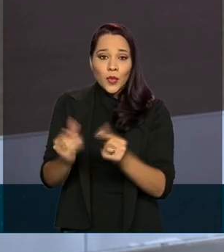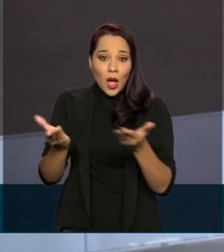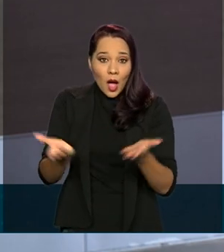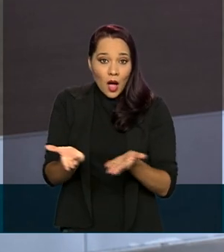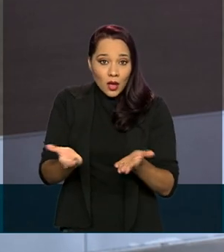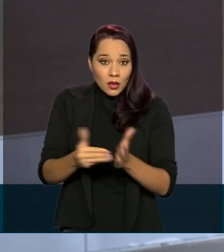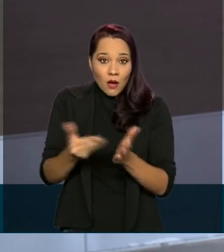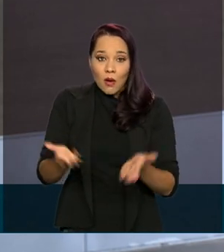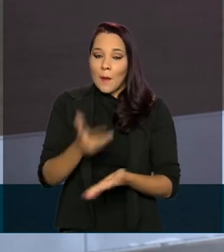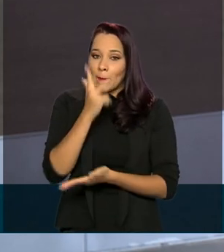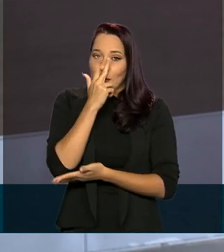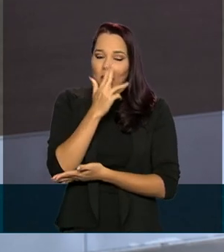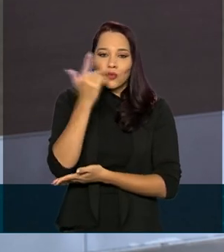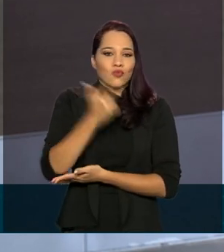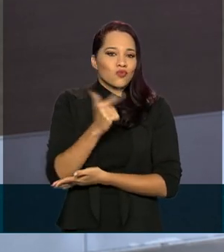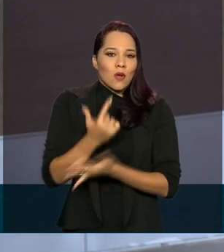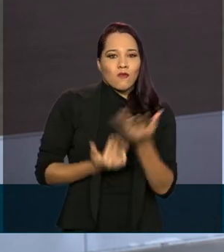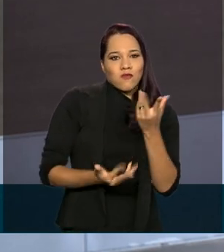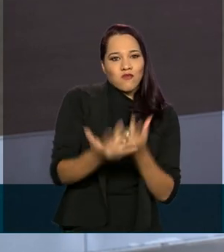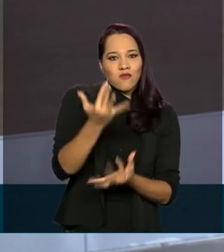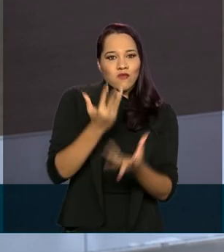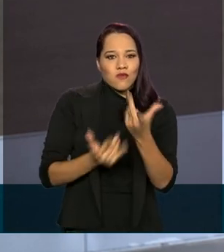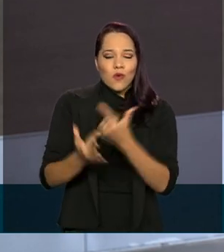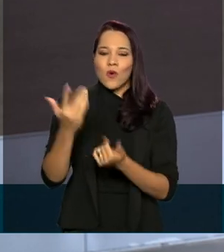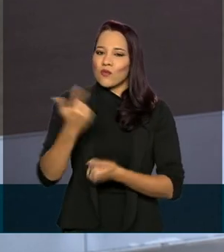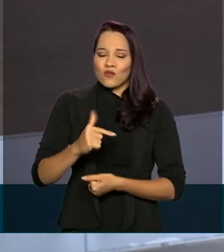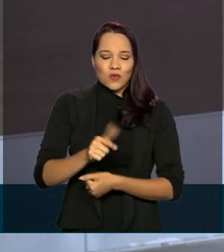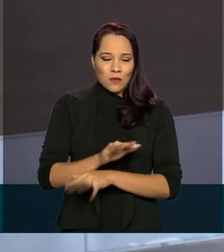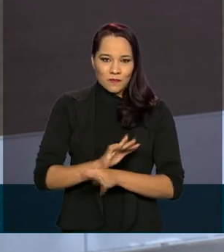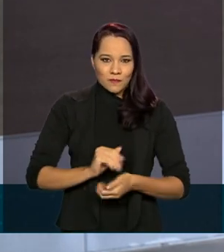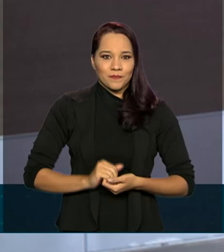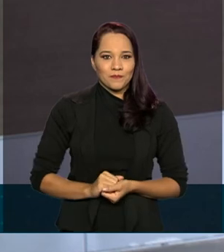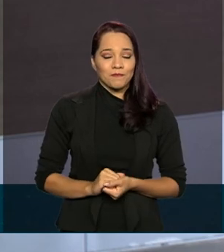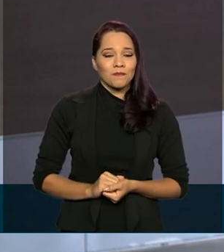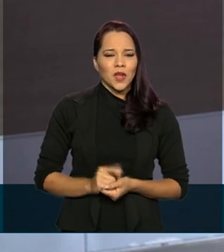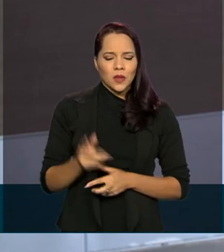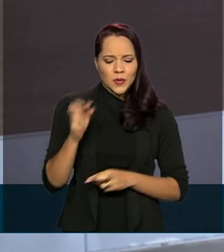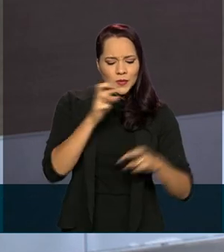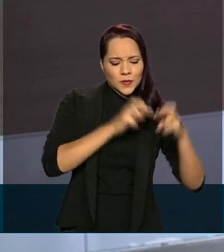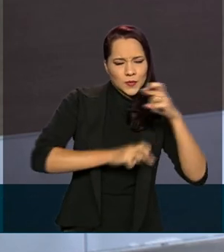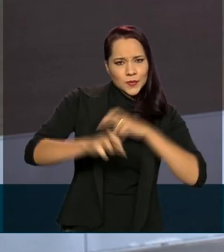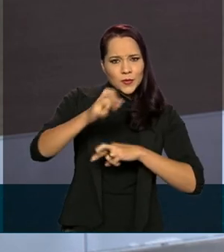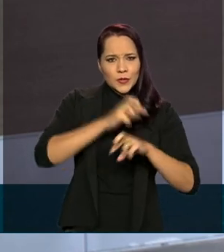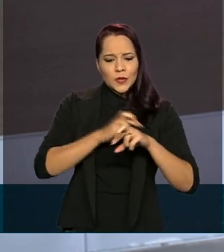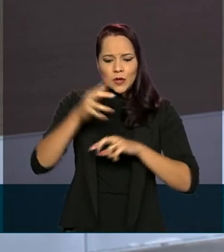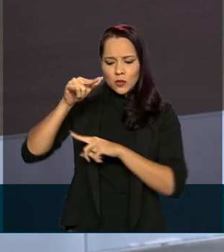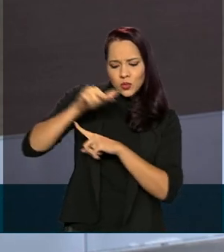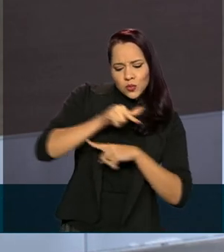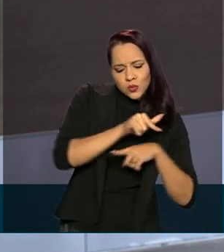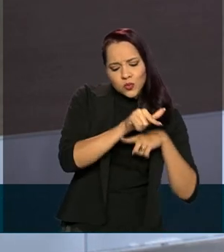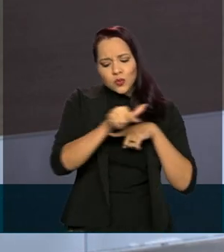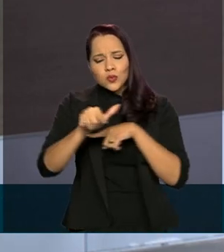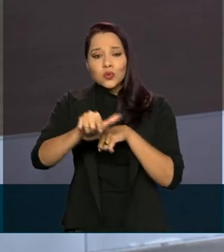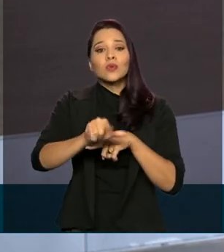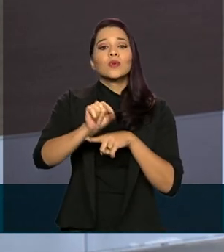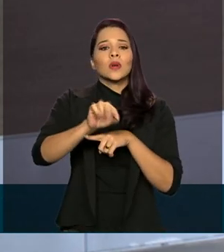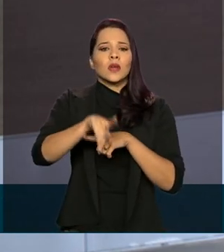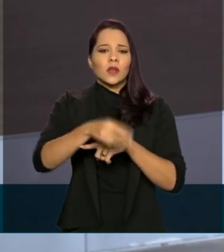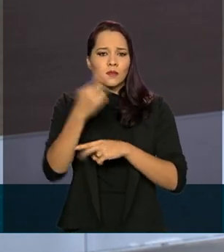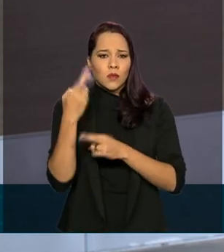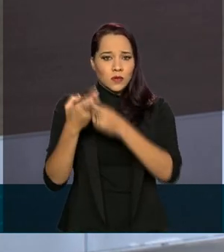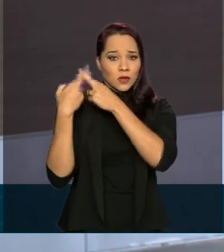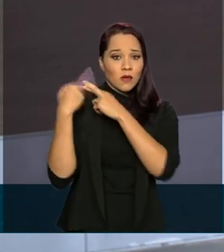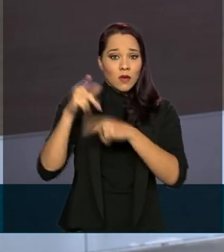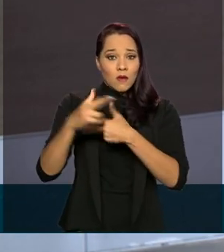fogo aparente, não há registro de fogo aparente. O monitoramento aéreo é feito pela Força Aérea Brasileira,